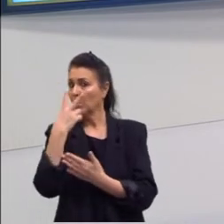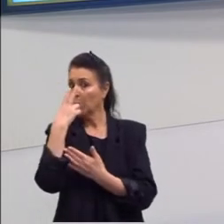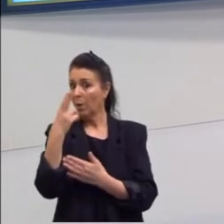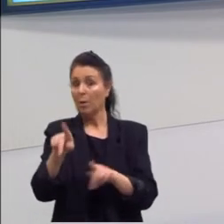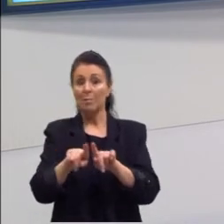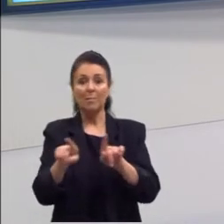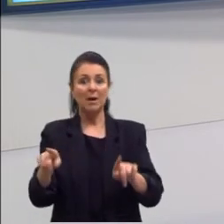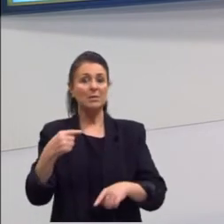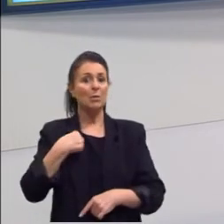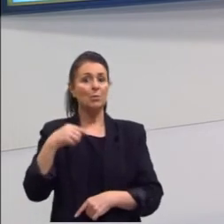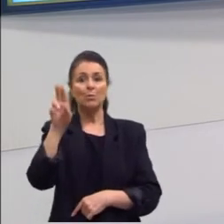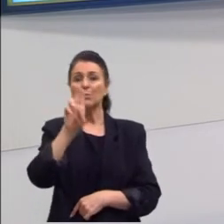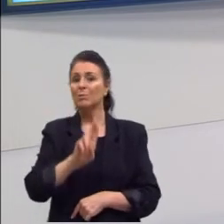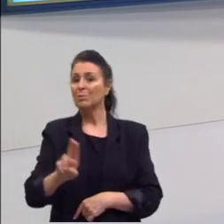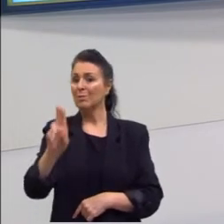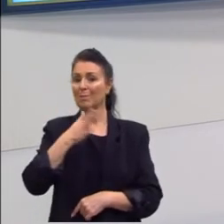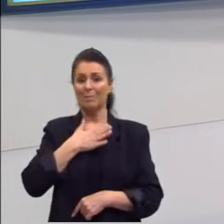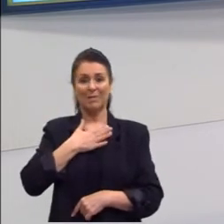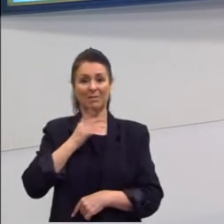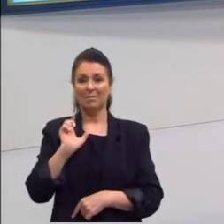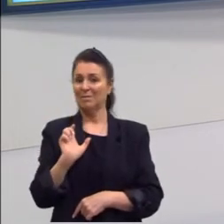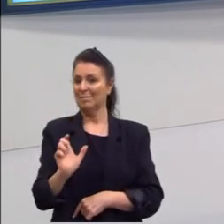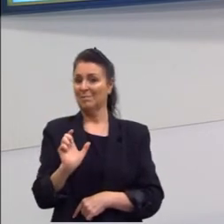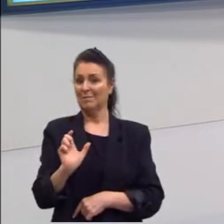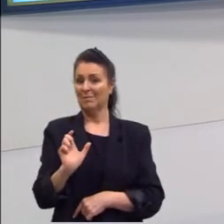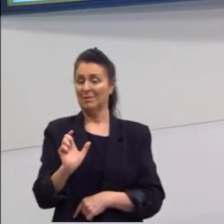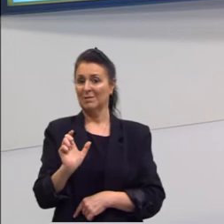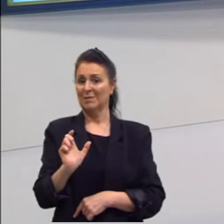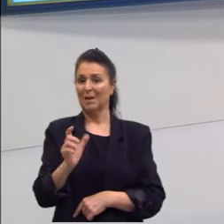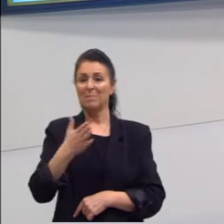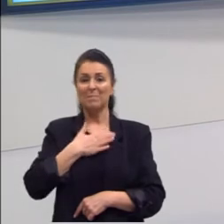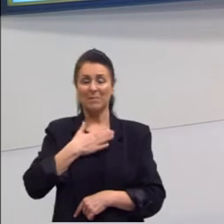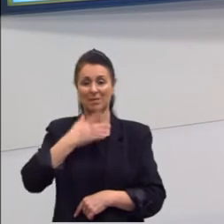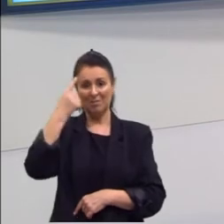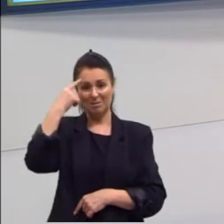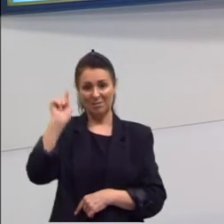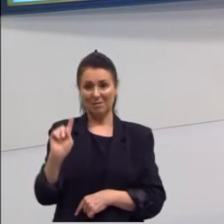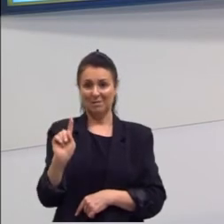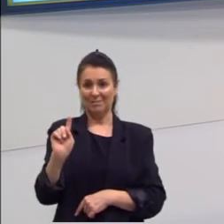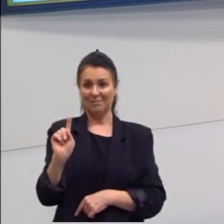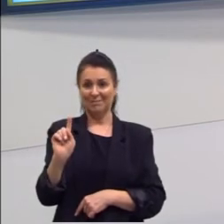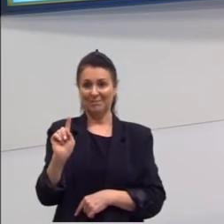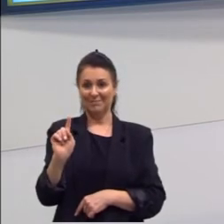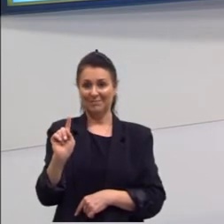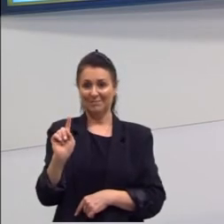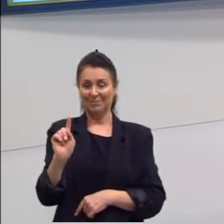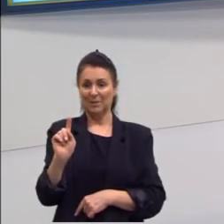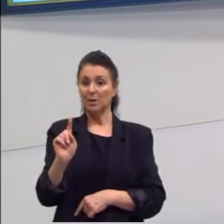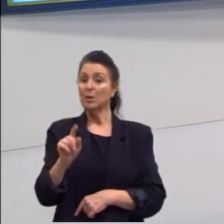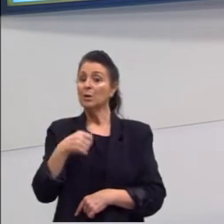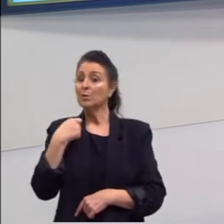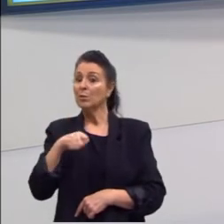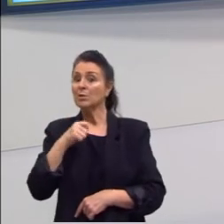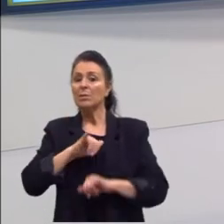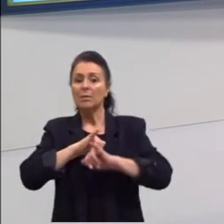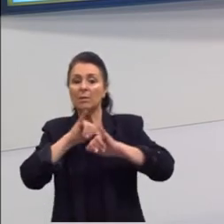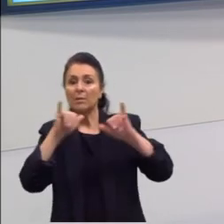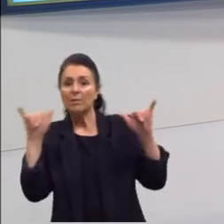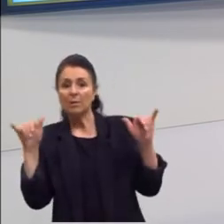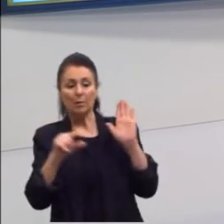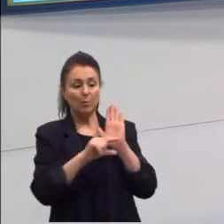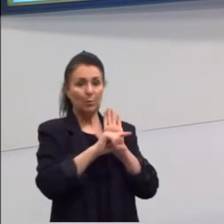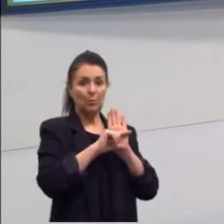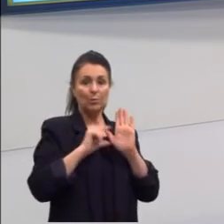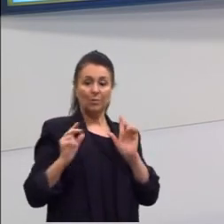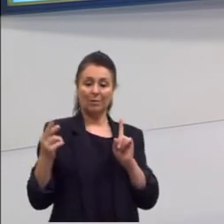minhas palavras, e eu vou fazer isso sem precisar obrigatoriamente dizer de onde eu tirei essas ideias.